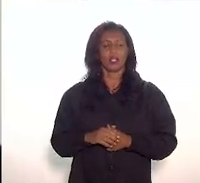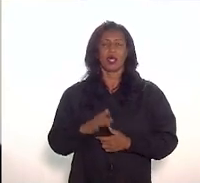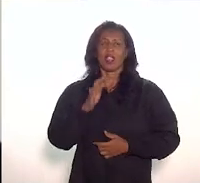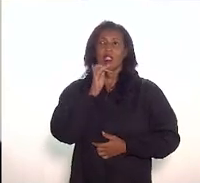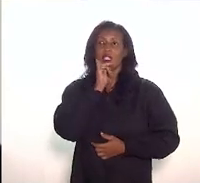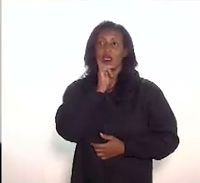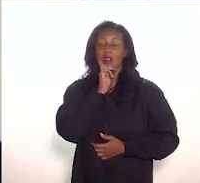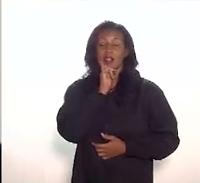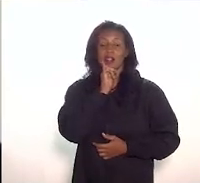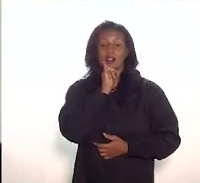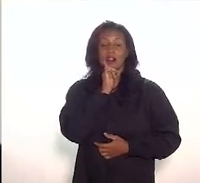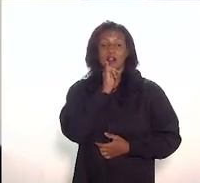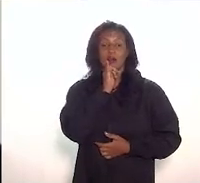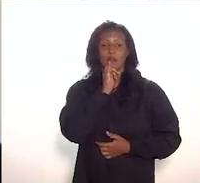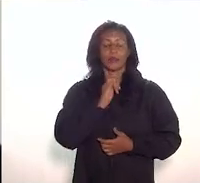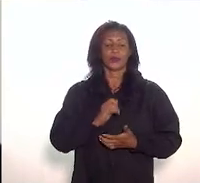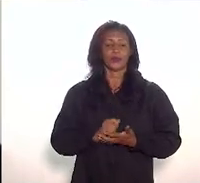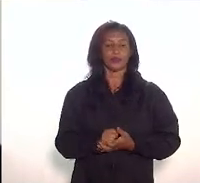um exemplo, em relação